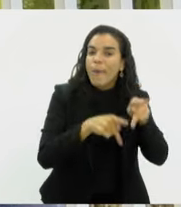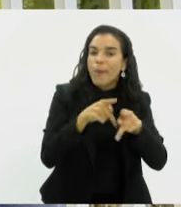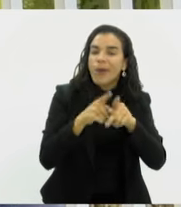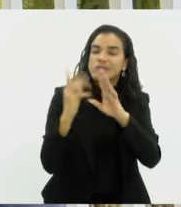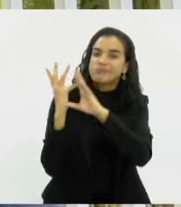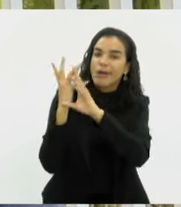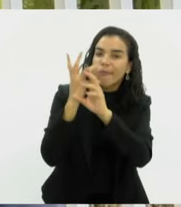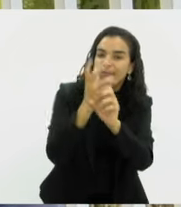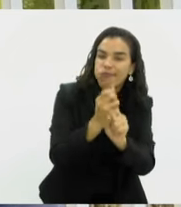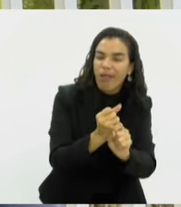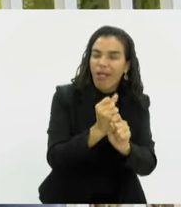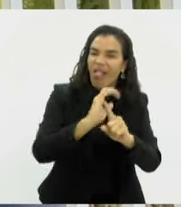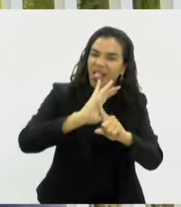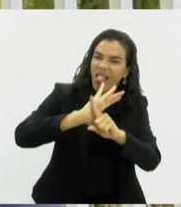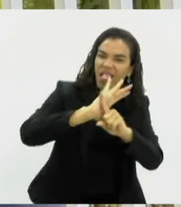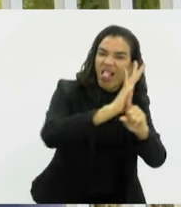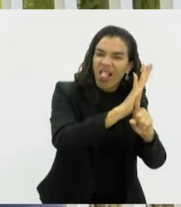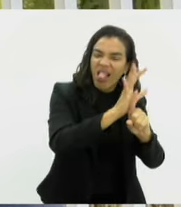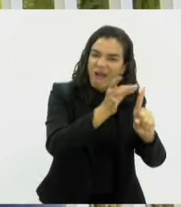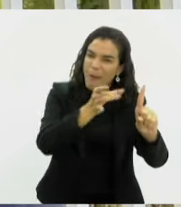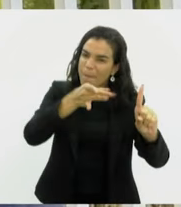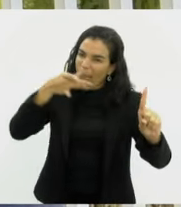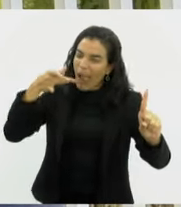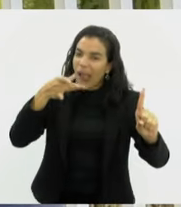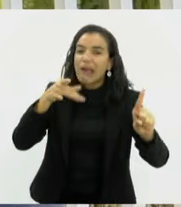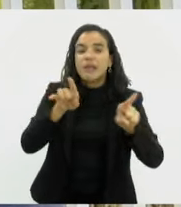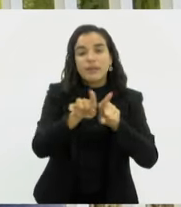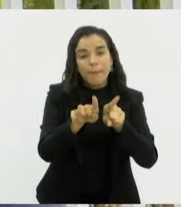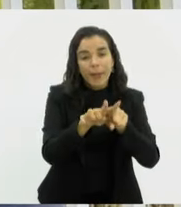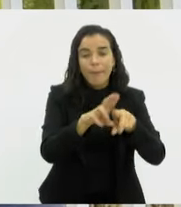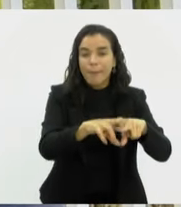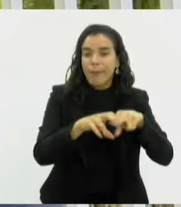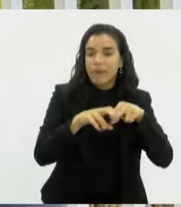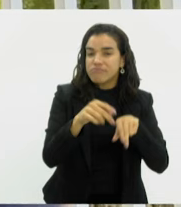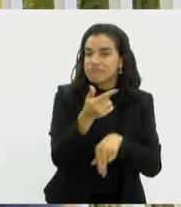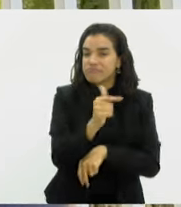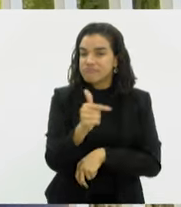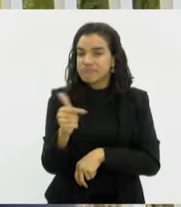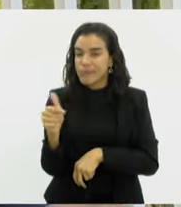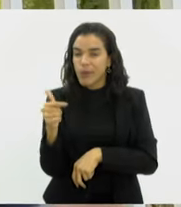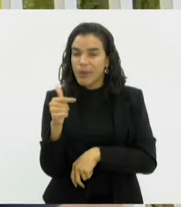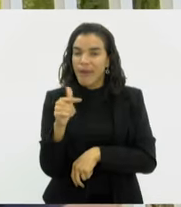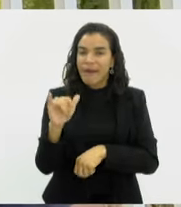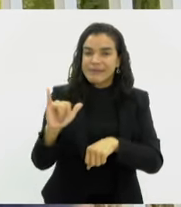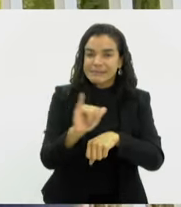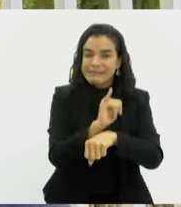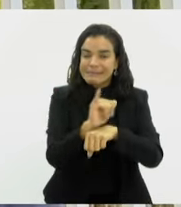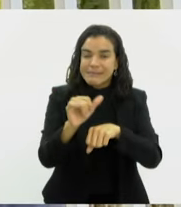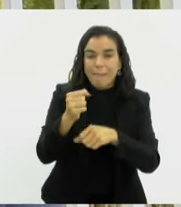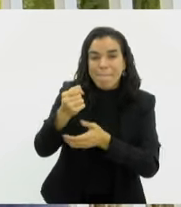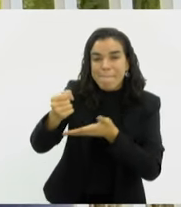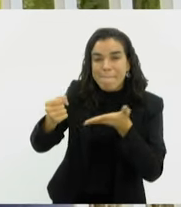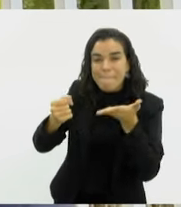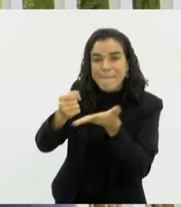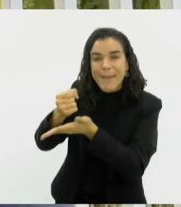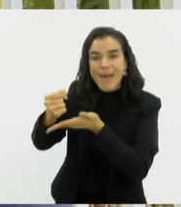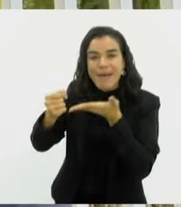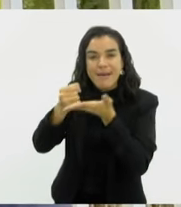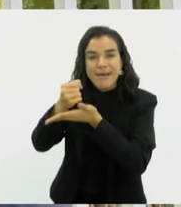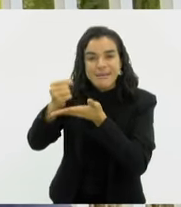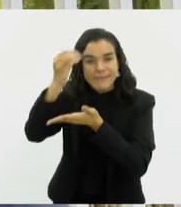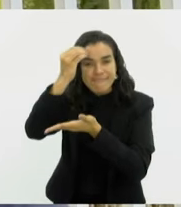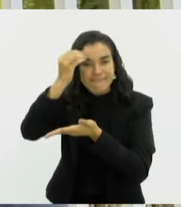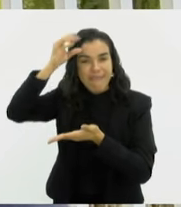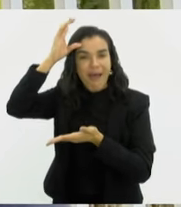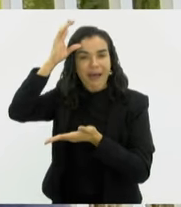excluídas pelo preconceito, também acabam excluídas por não terem ali o ferramentário básico para lhes